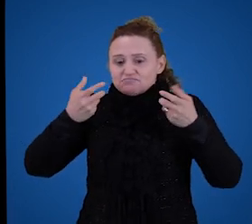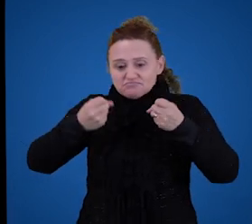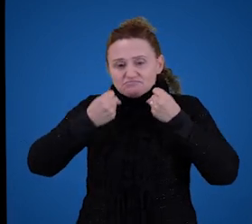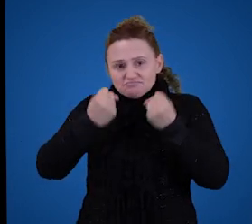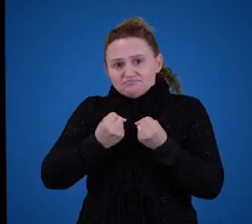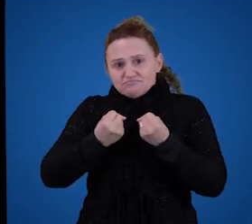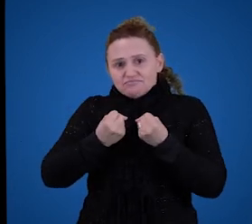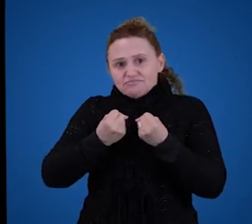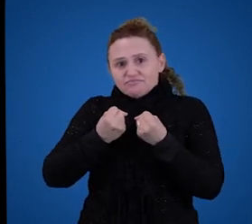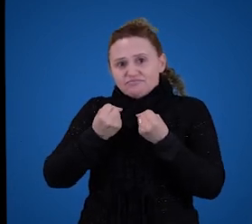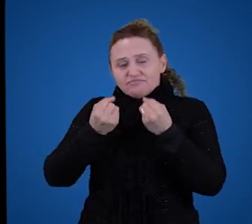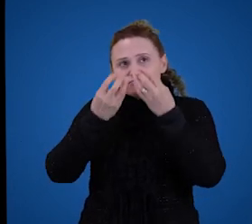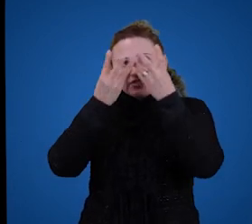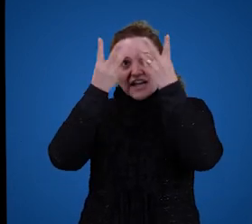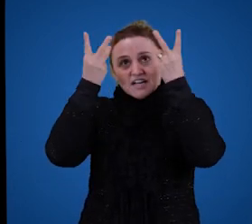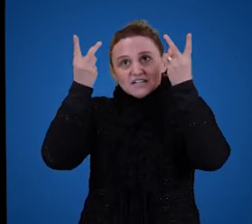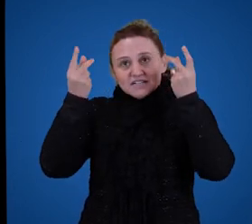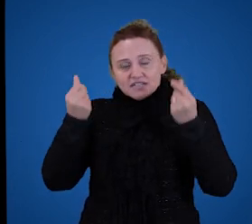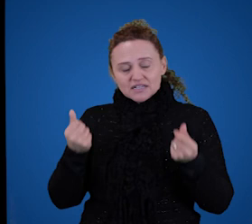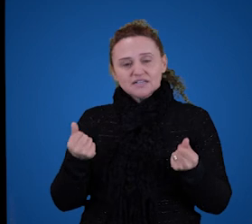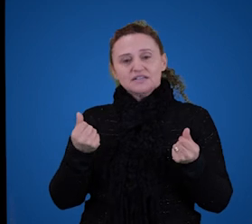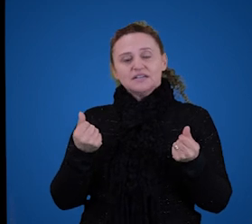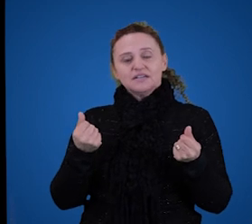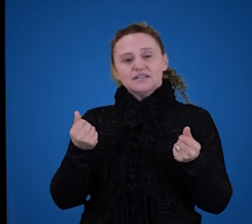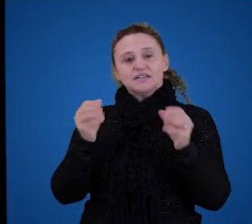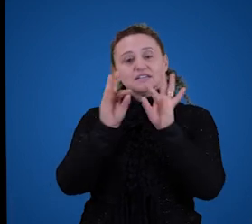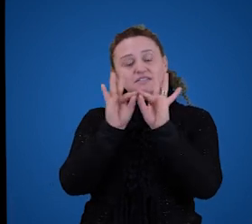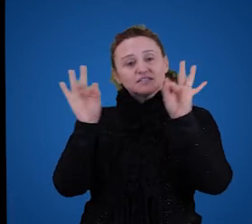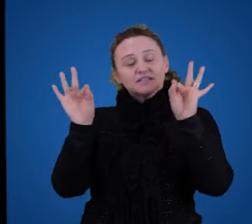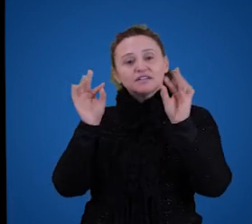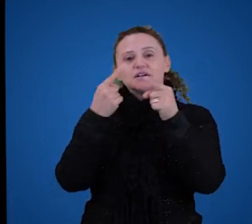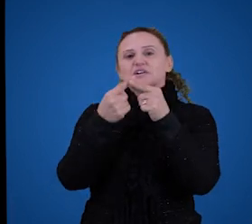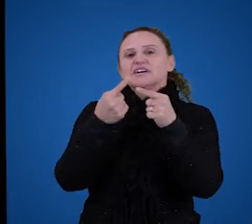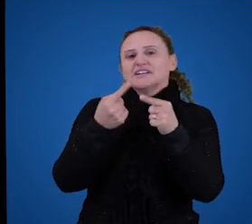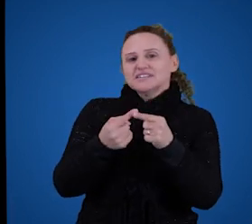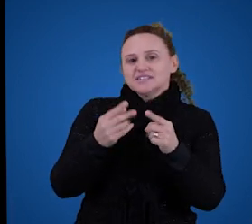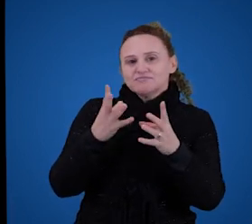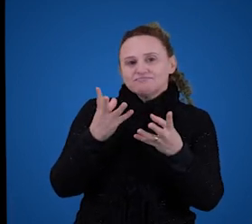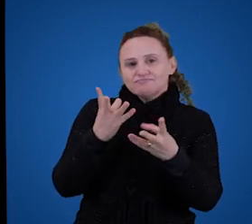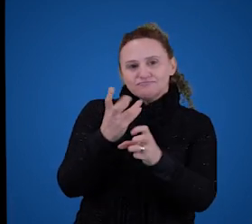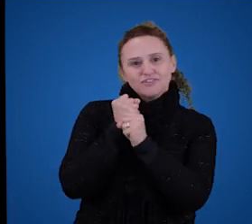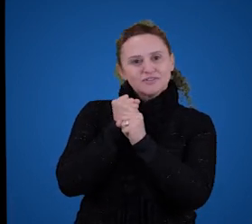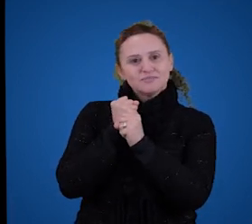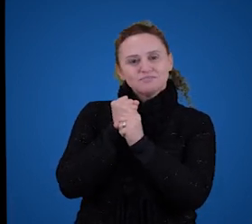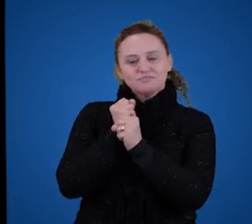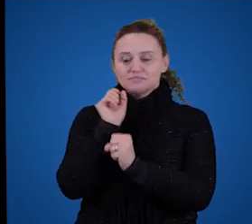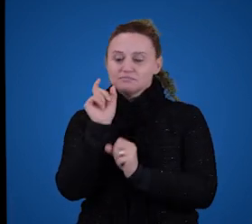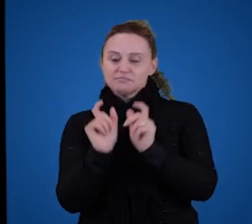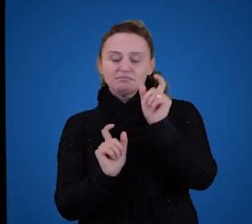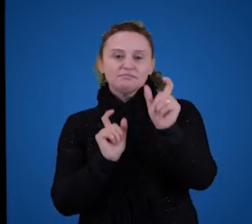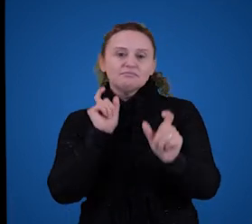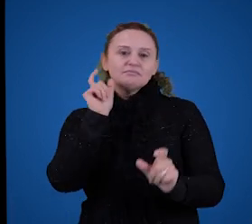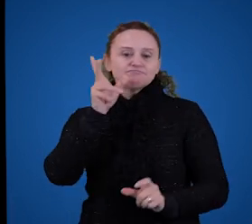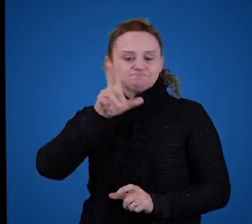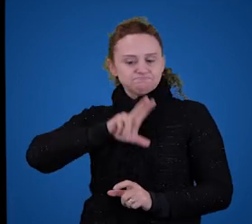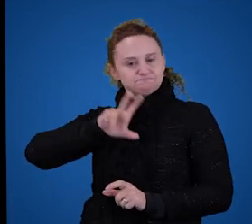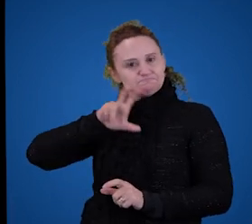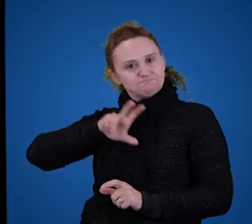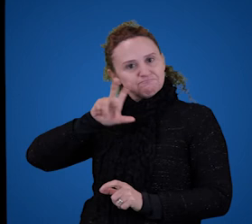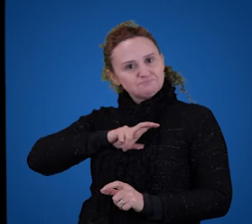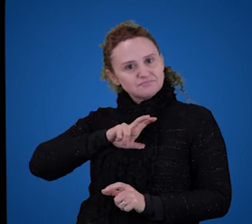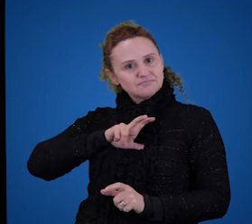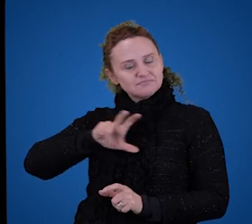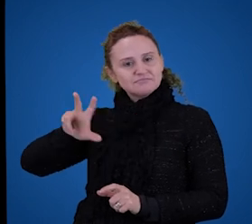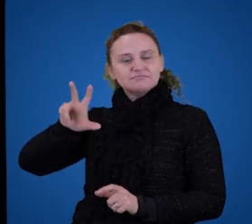e complexas, diga-se de passagem, porque elas são formadas por palavras do nosso idioma. E, portanto,